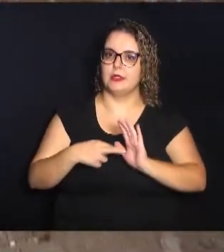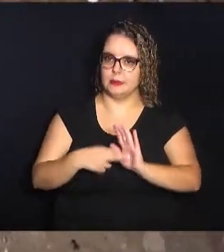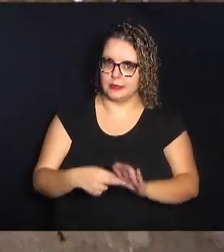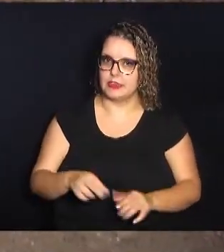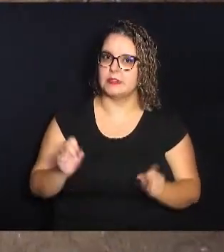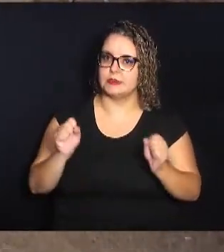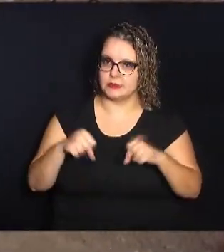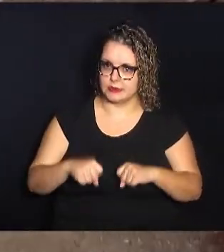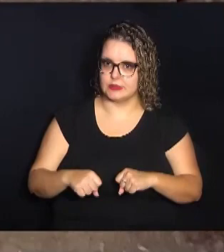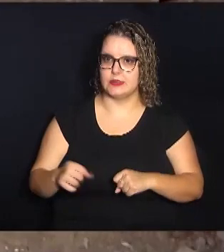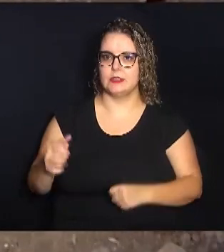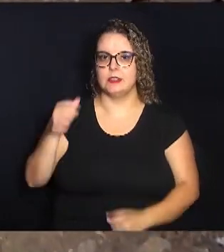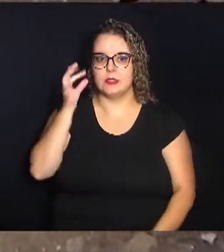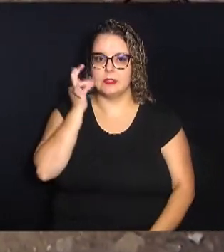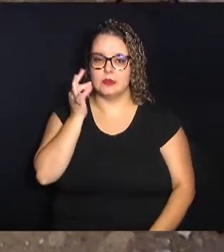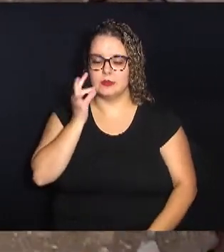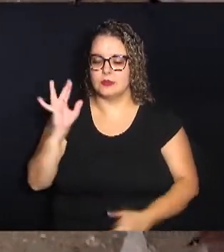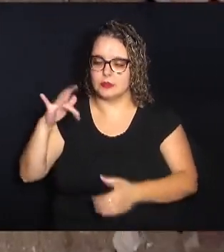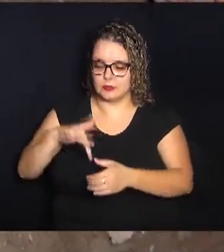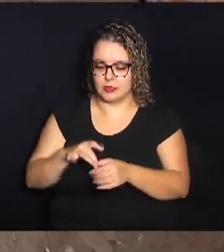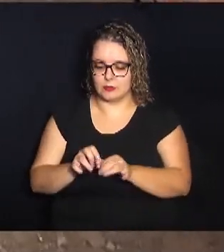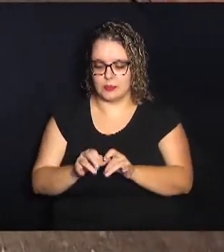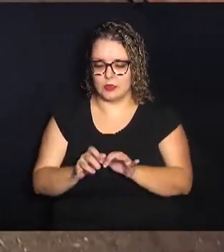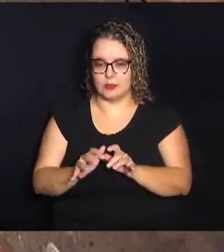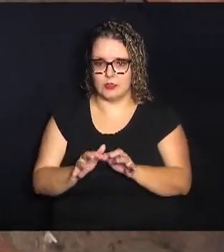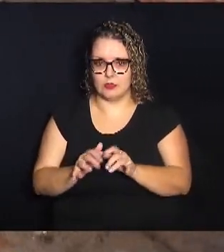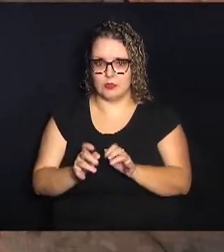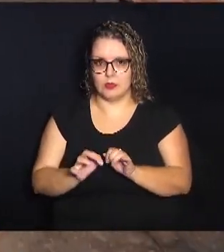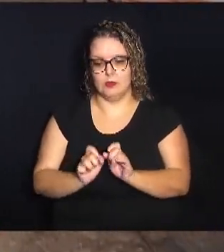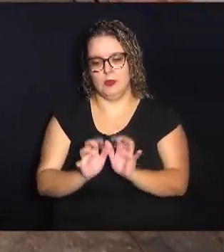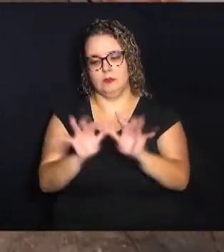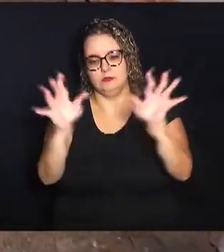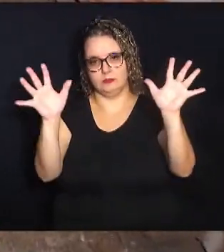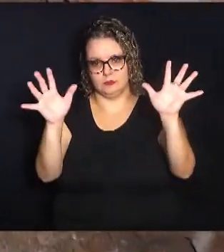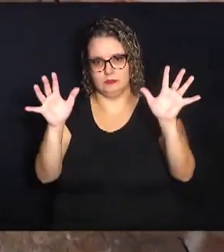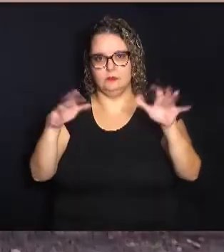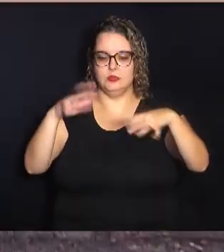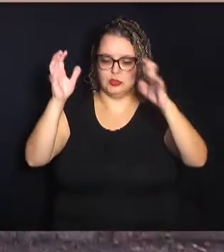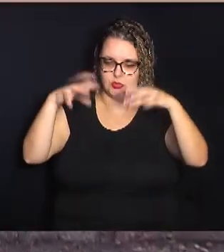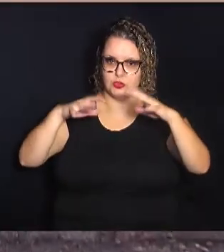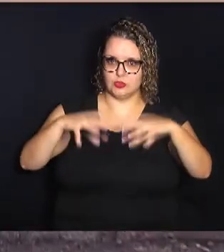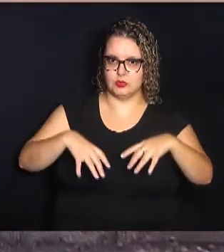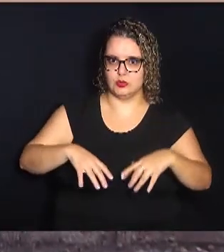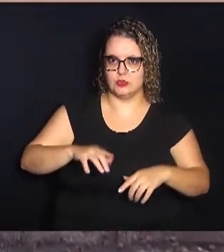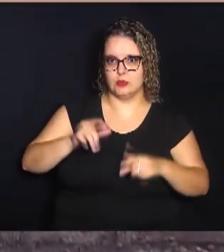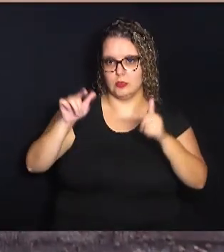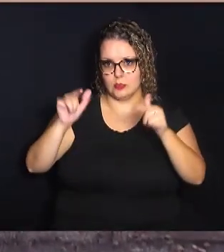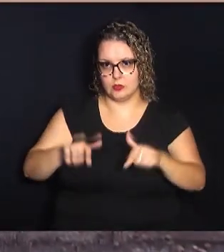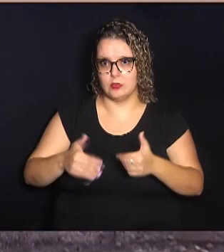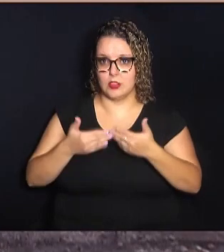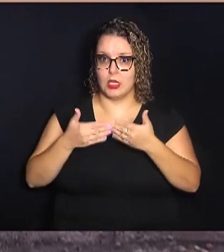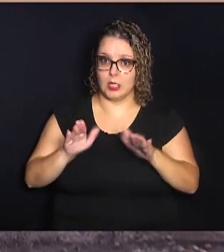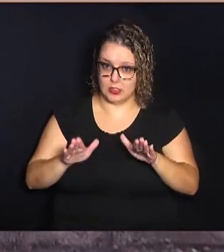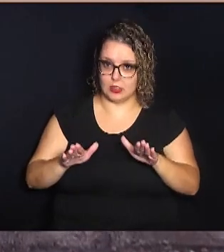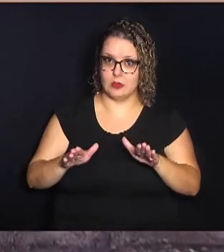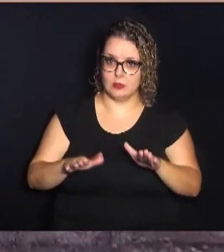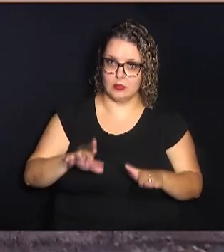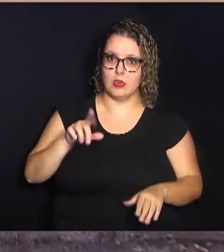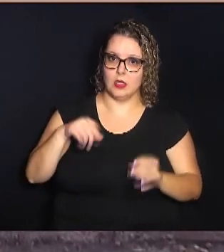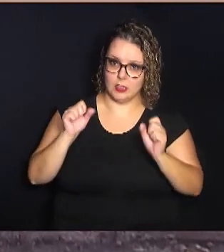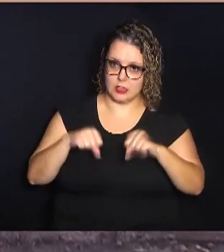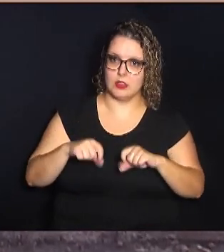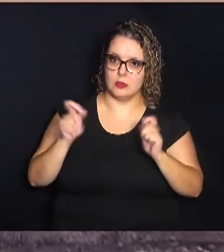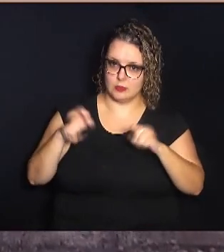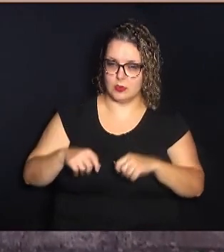do mosquito fêmea que coloca os seus ovos, e aí na ocorrência de água, principalmente nos locais que ficam abertos, é sim um